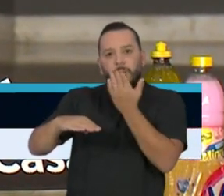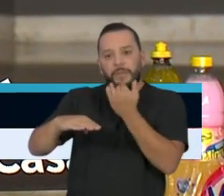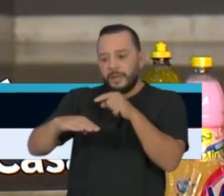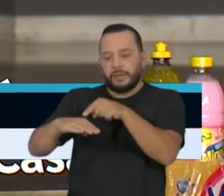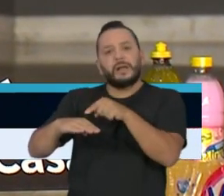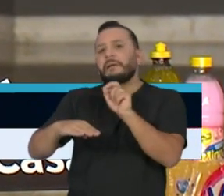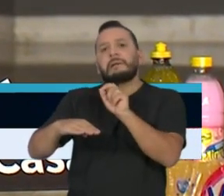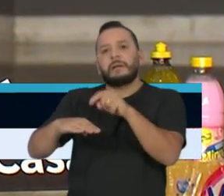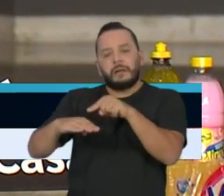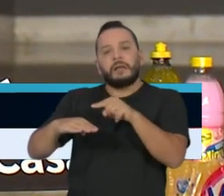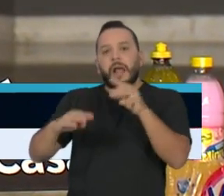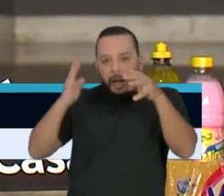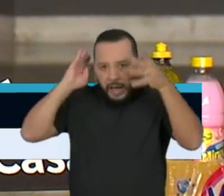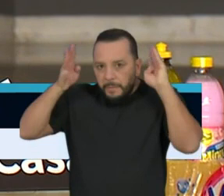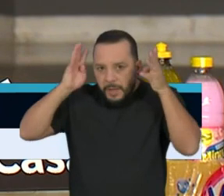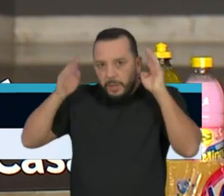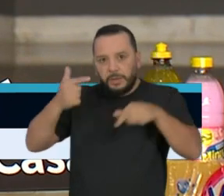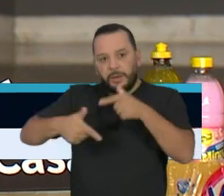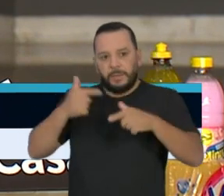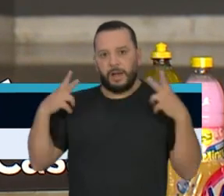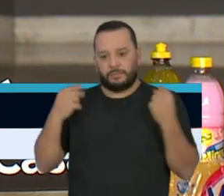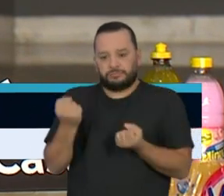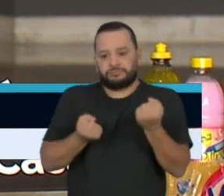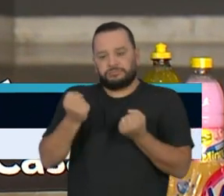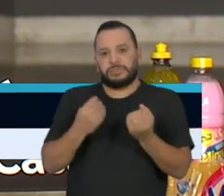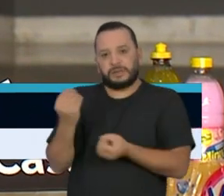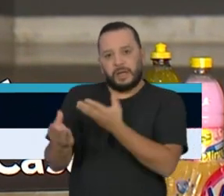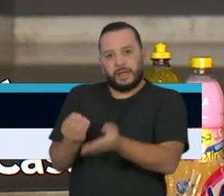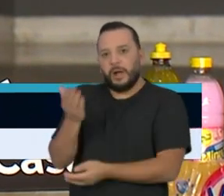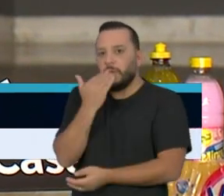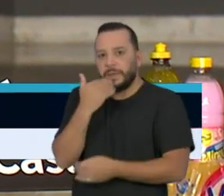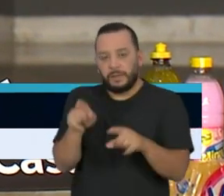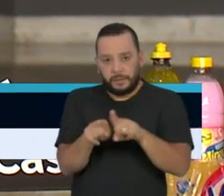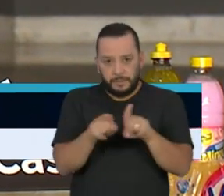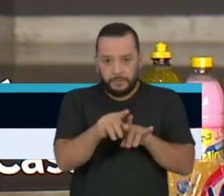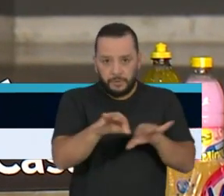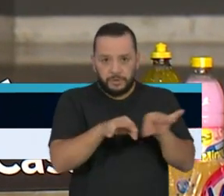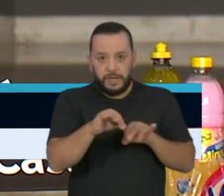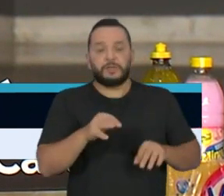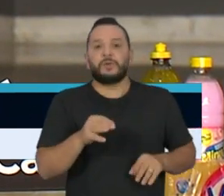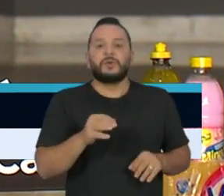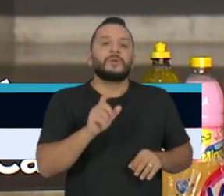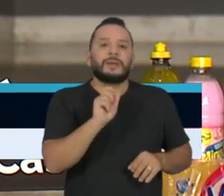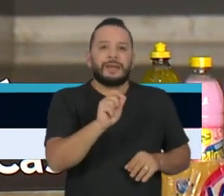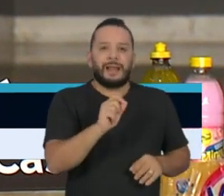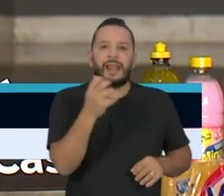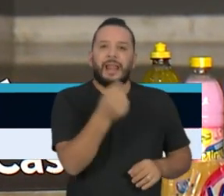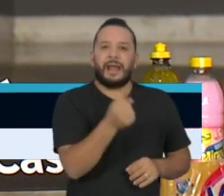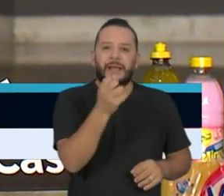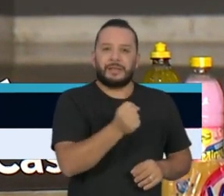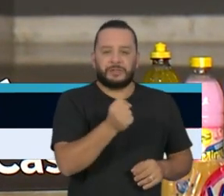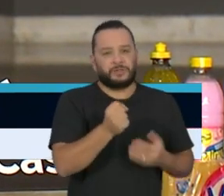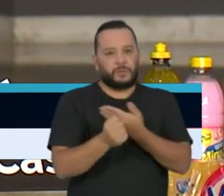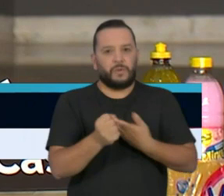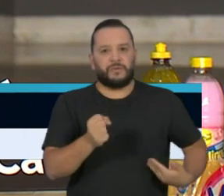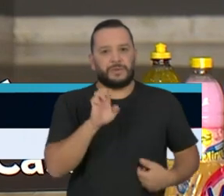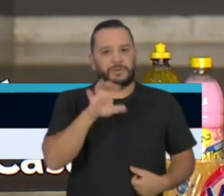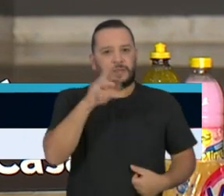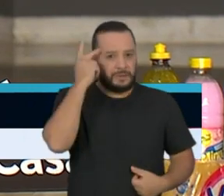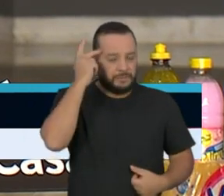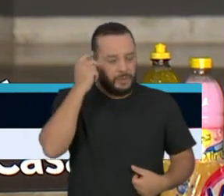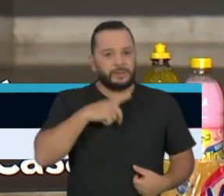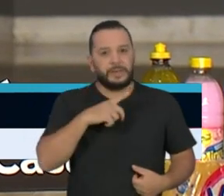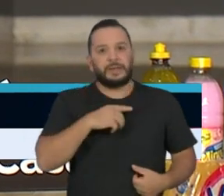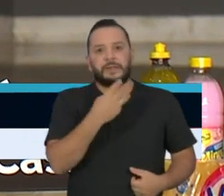O programa Viva Leite, do Governo do Estado, distribui 5 milhões de leite por mês, reforçado com